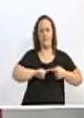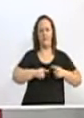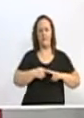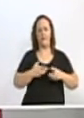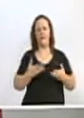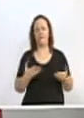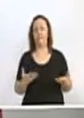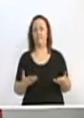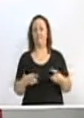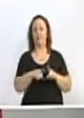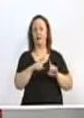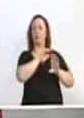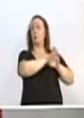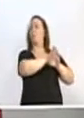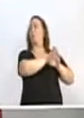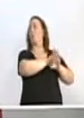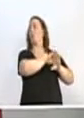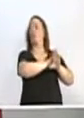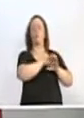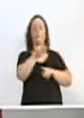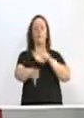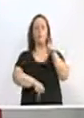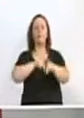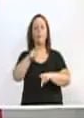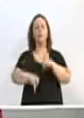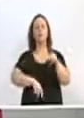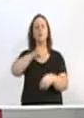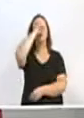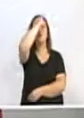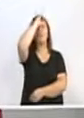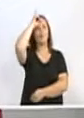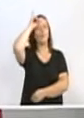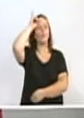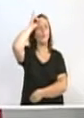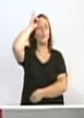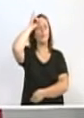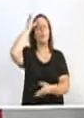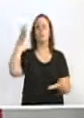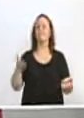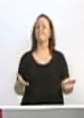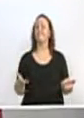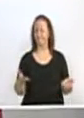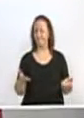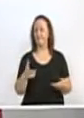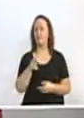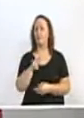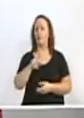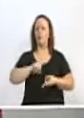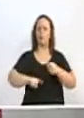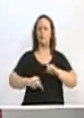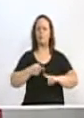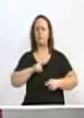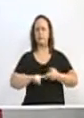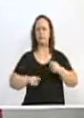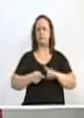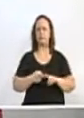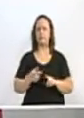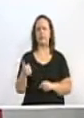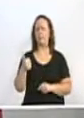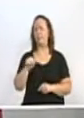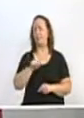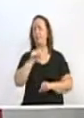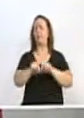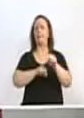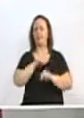negociata nas costas do povo de Blumenau, Almir, como foi a grande negociata, talvez maior do que esta,